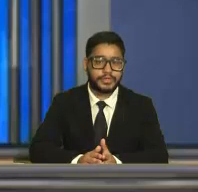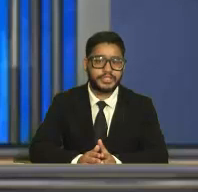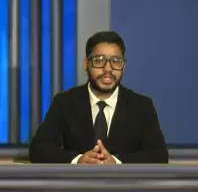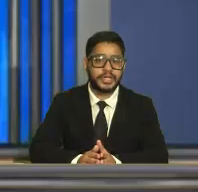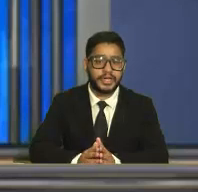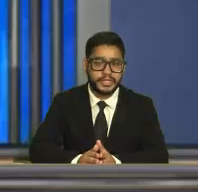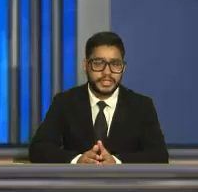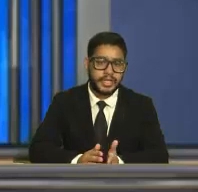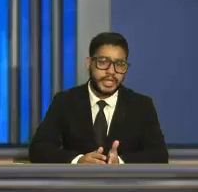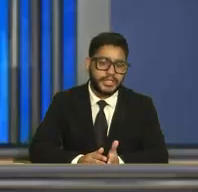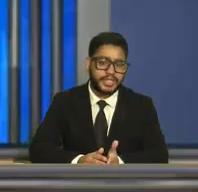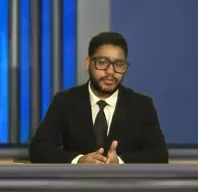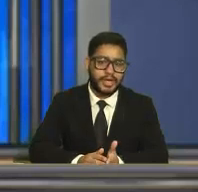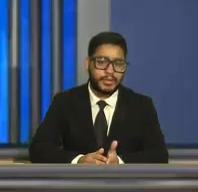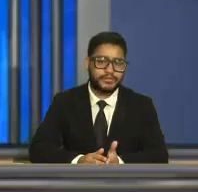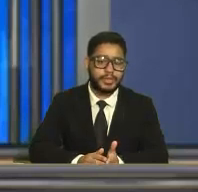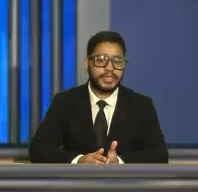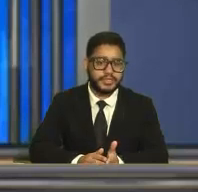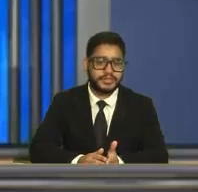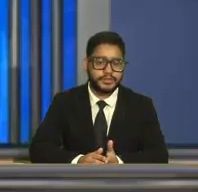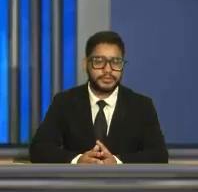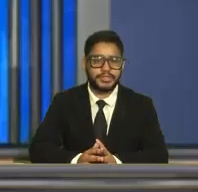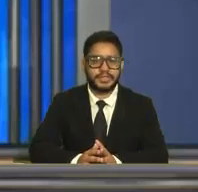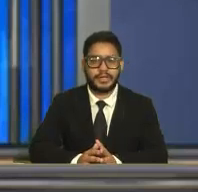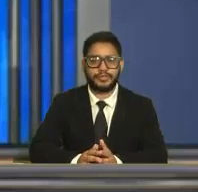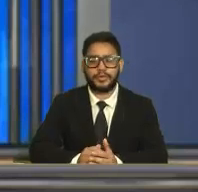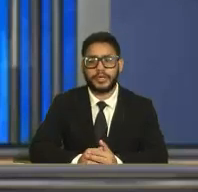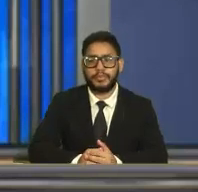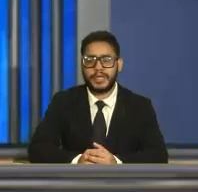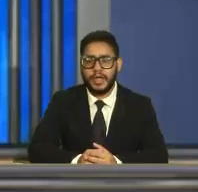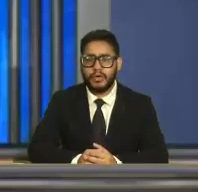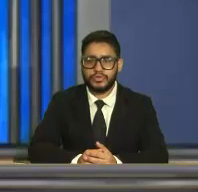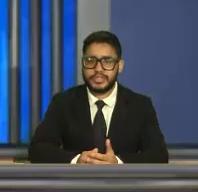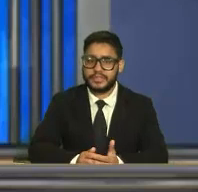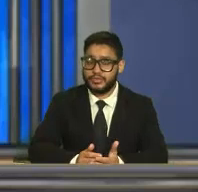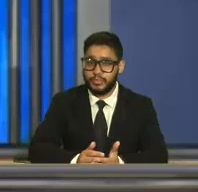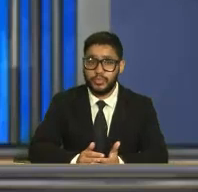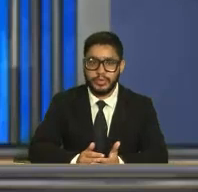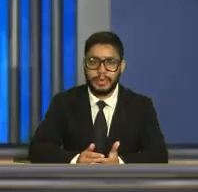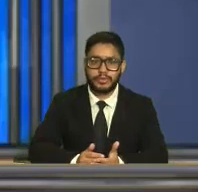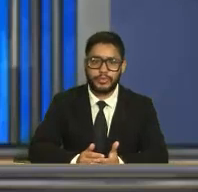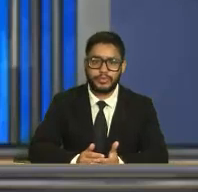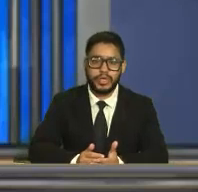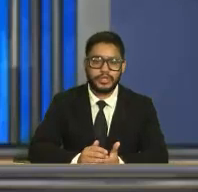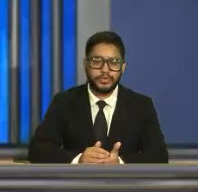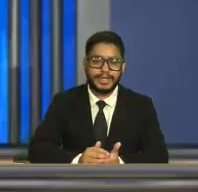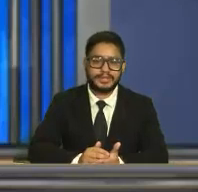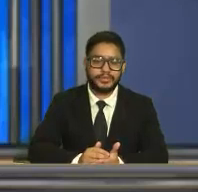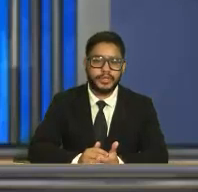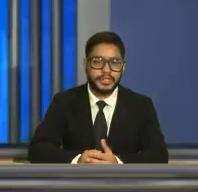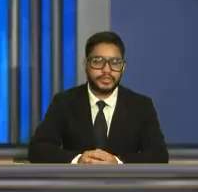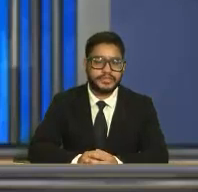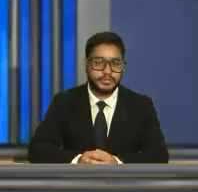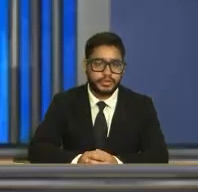para proteger cães Está no ar mais uma edição do noticiário do Portal Brim Com notícias do mundo e para o mundo, do